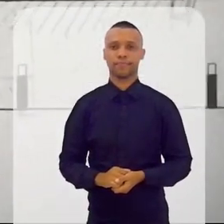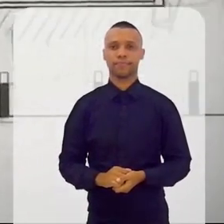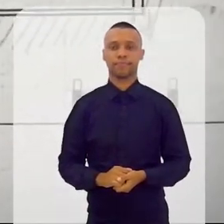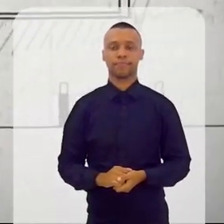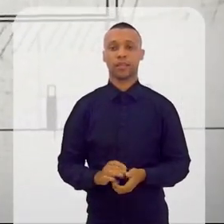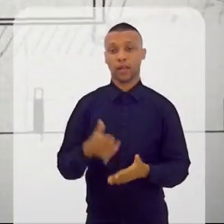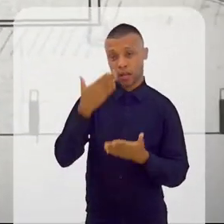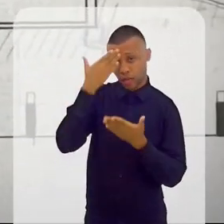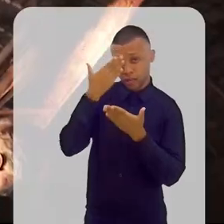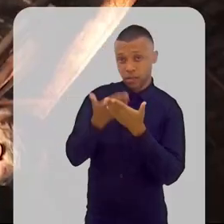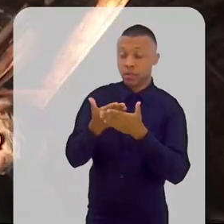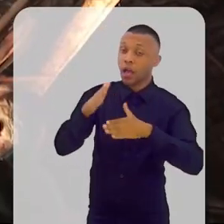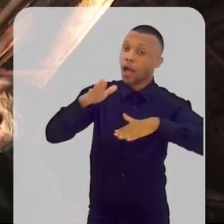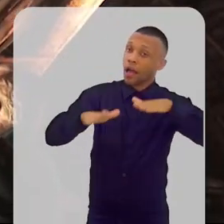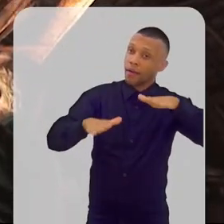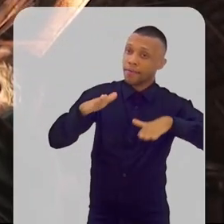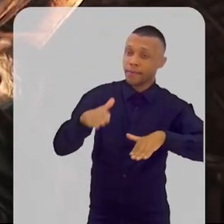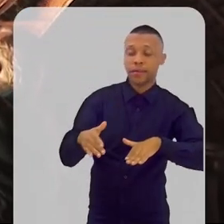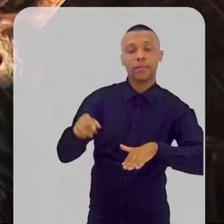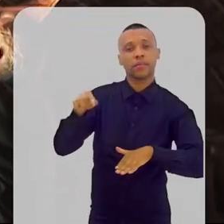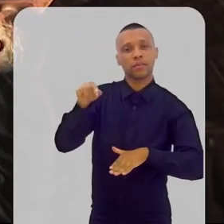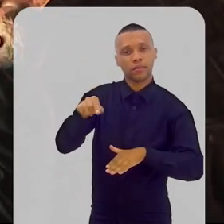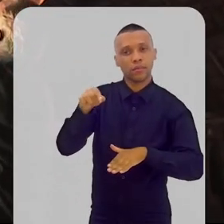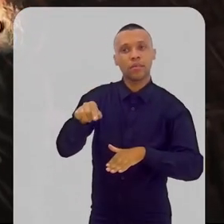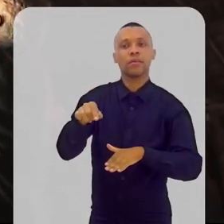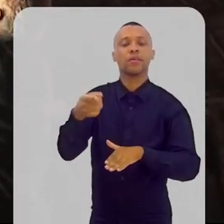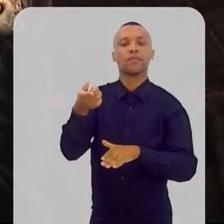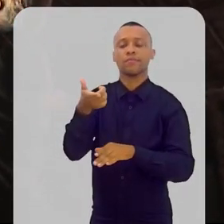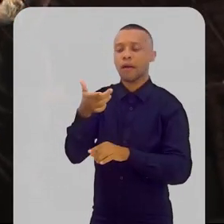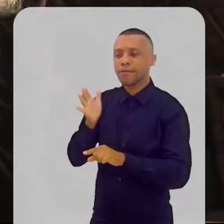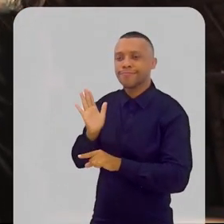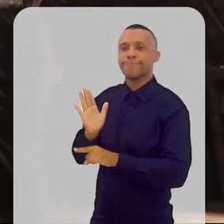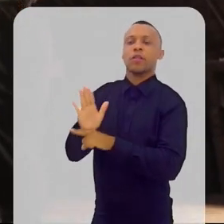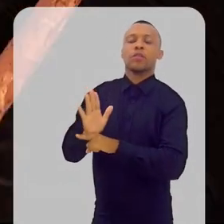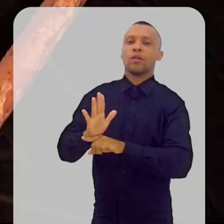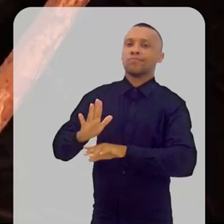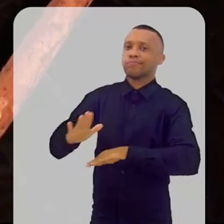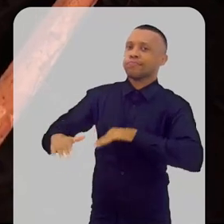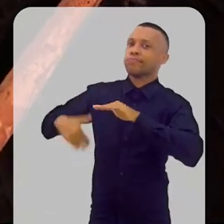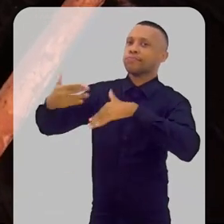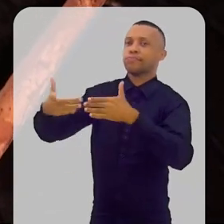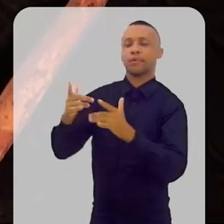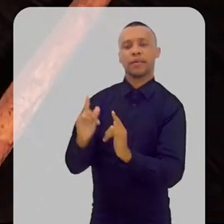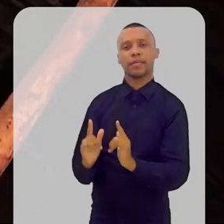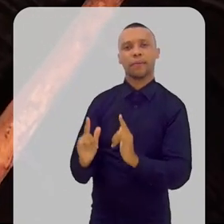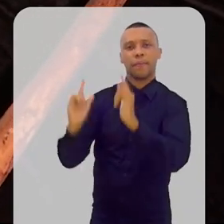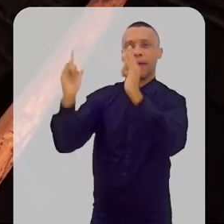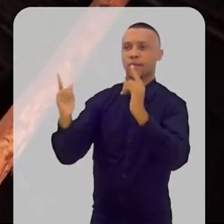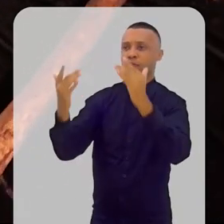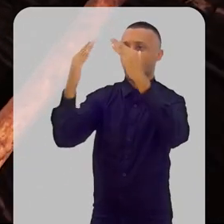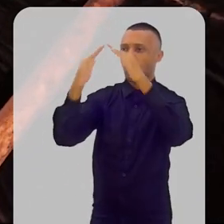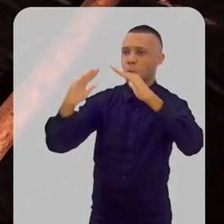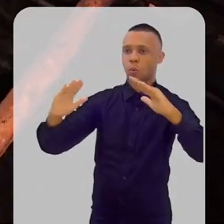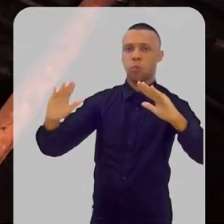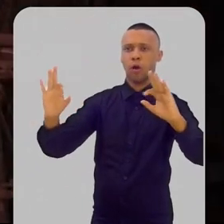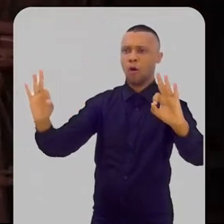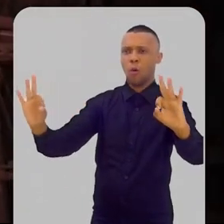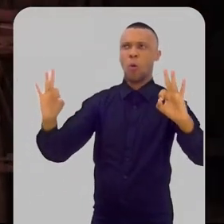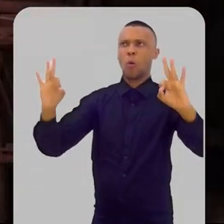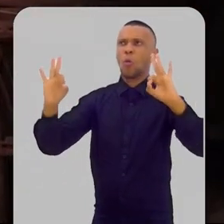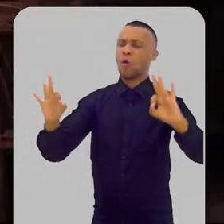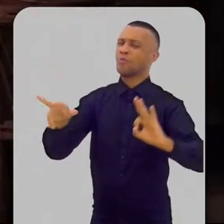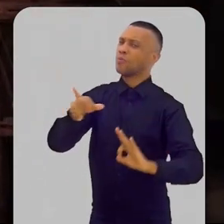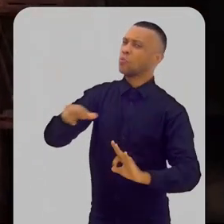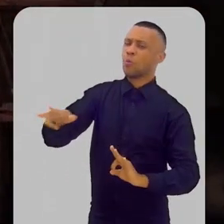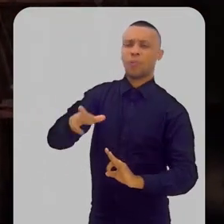Acho que é assim que talvez seja a grande contribuição que esse prédio pode colocar. Porque não é nada sofisticado, não tem nada